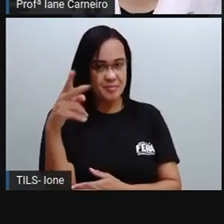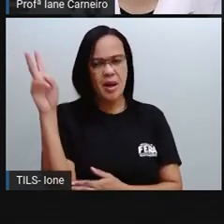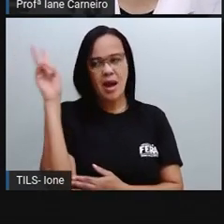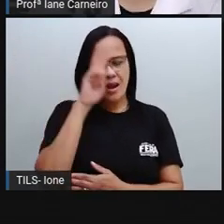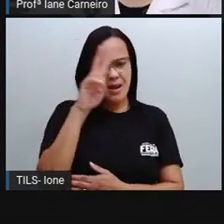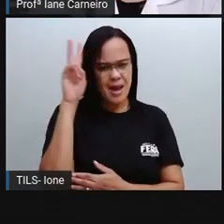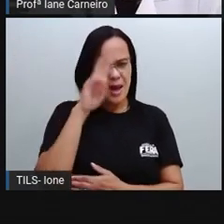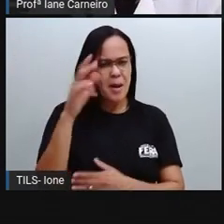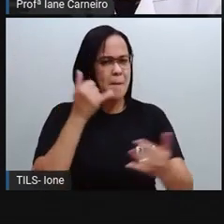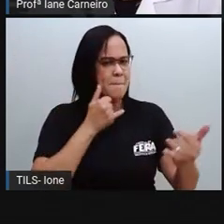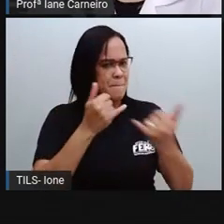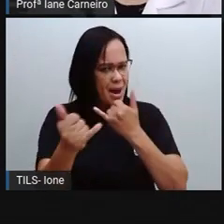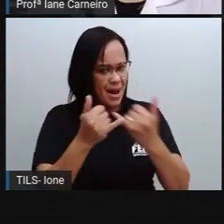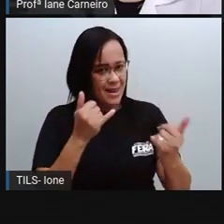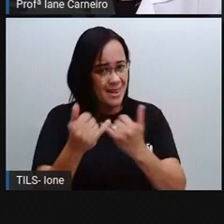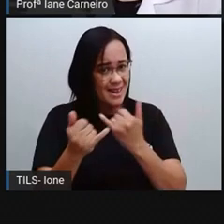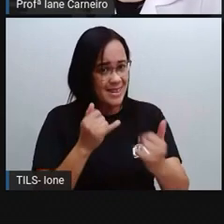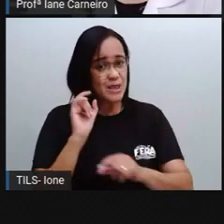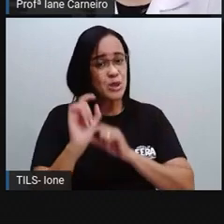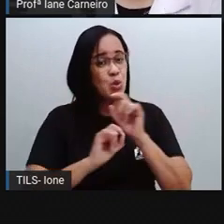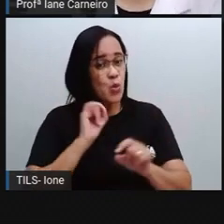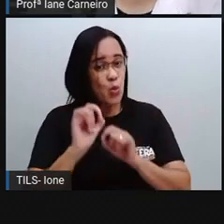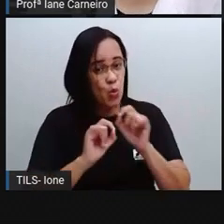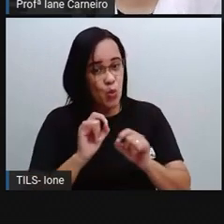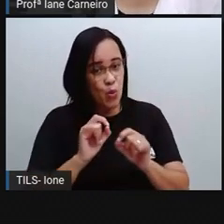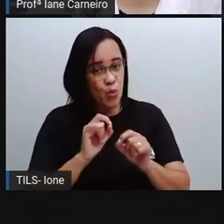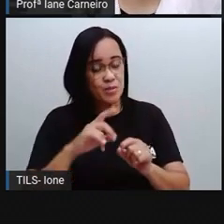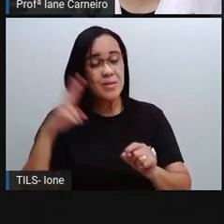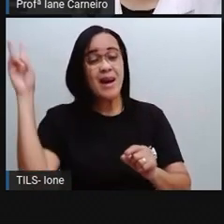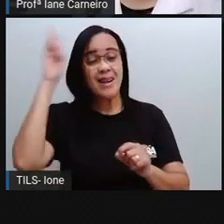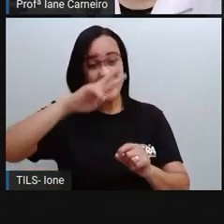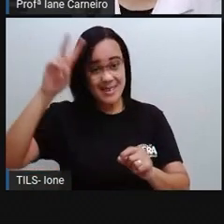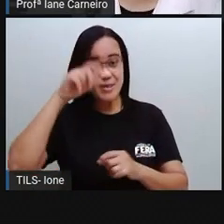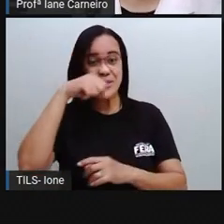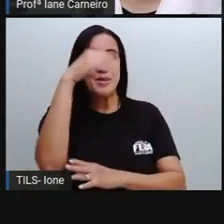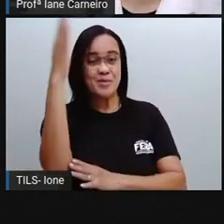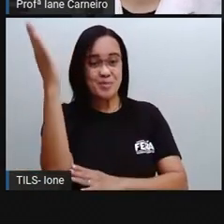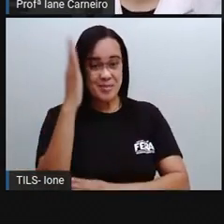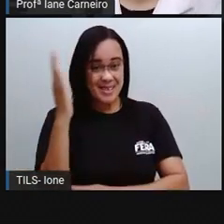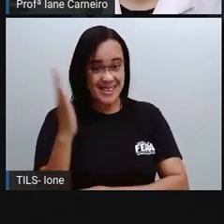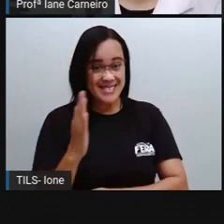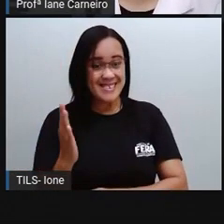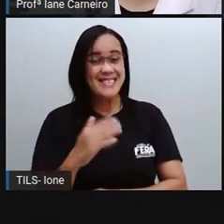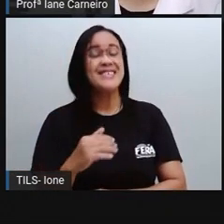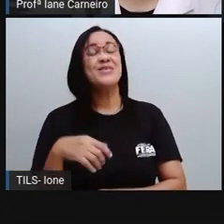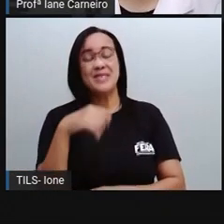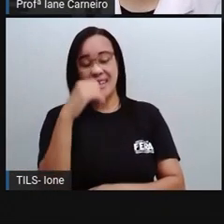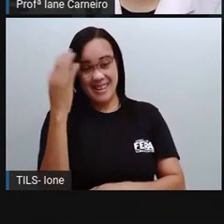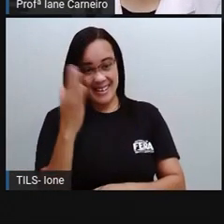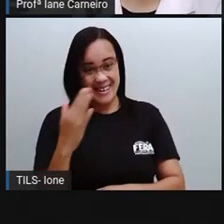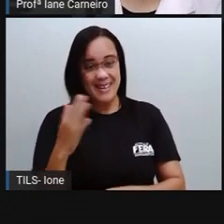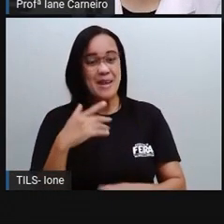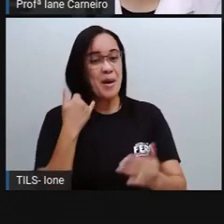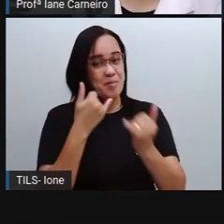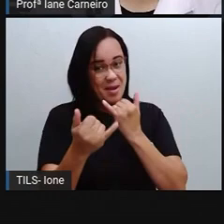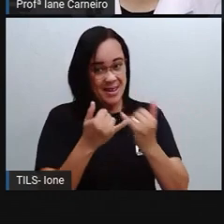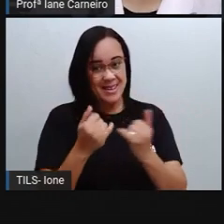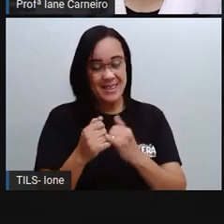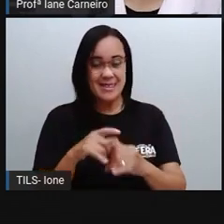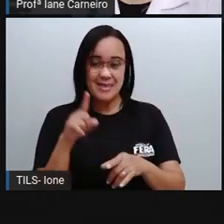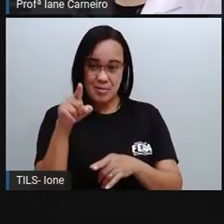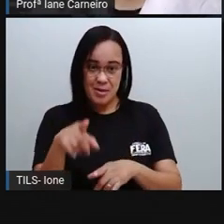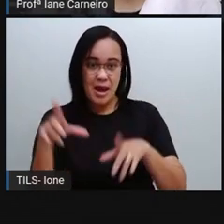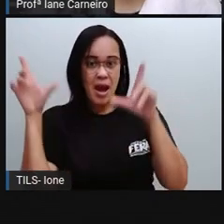muito... Que bandeira é que lembra? Essa aqui. Lembra a bandeira do Brasil, né? E aqui a gente tem uma foto, imagem de